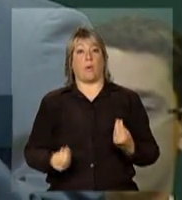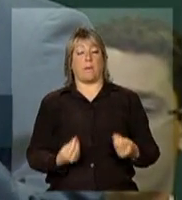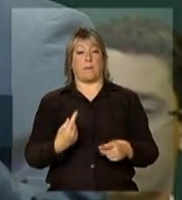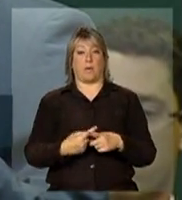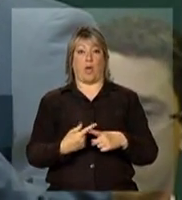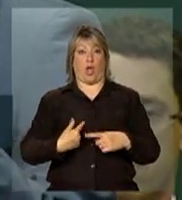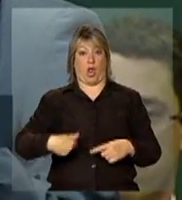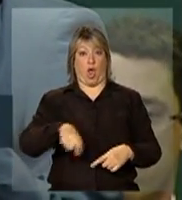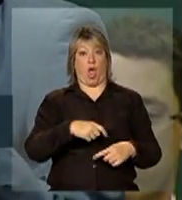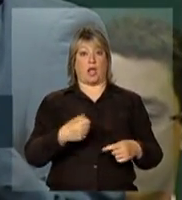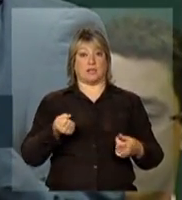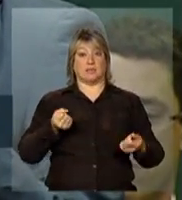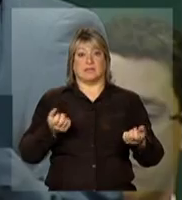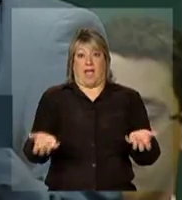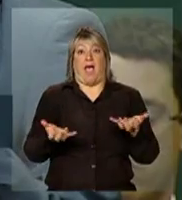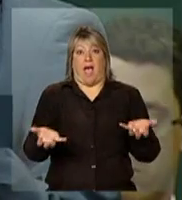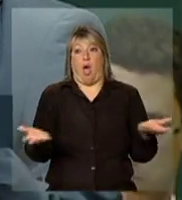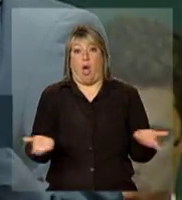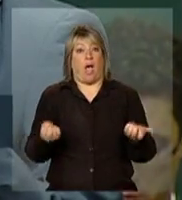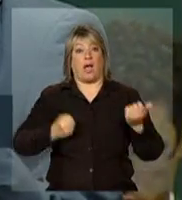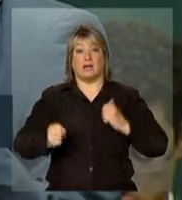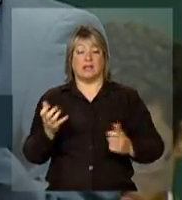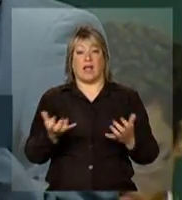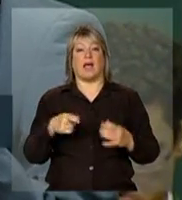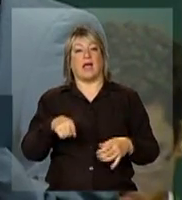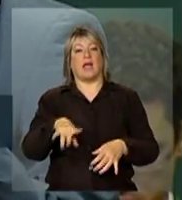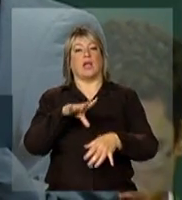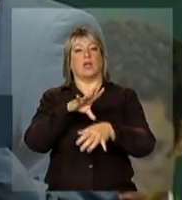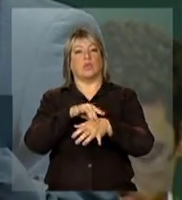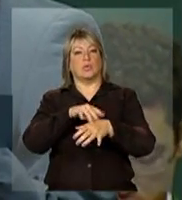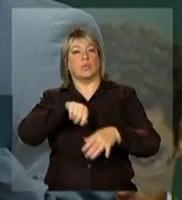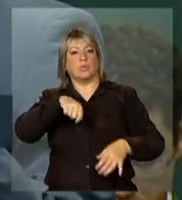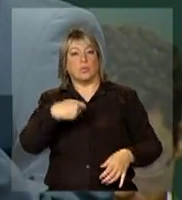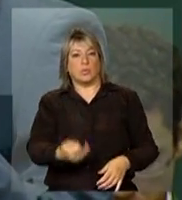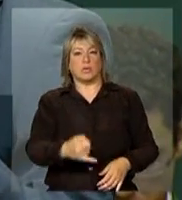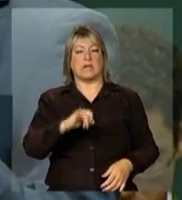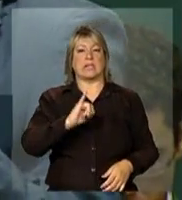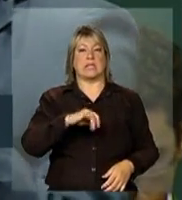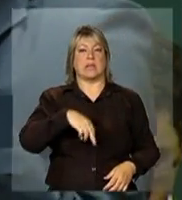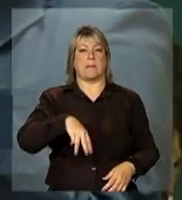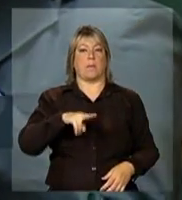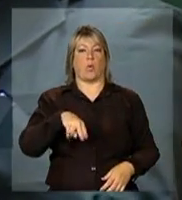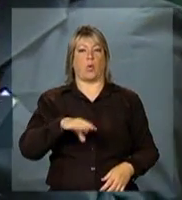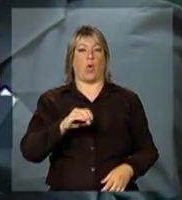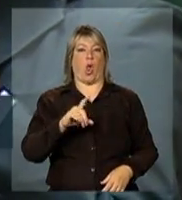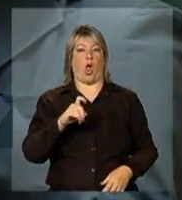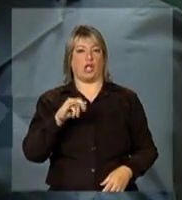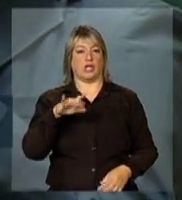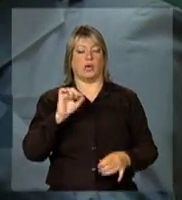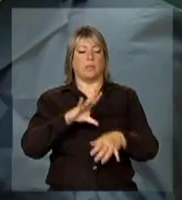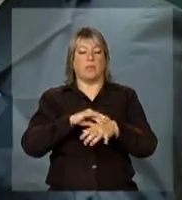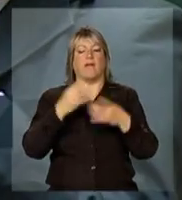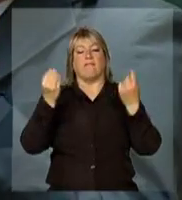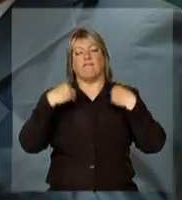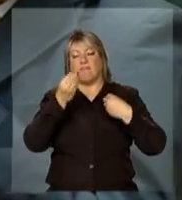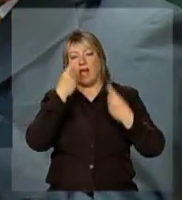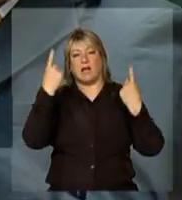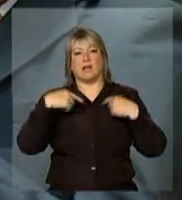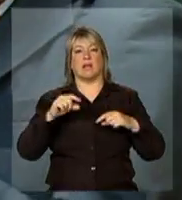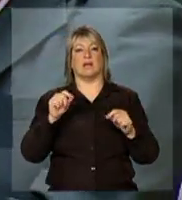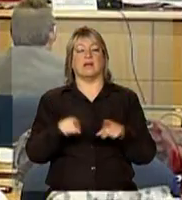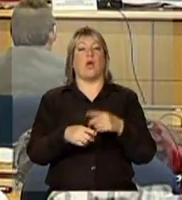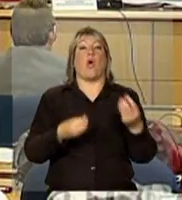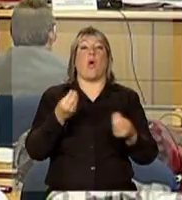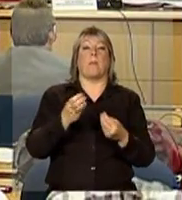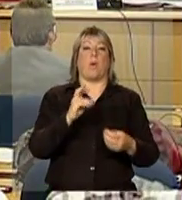nosso anseio hoje é que a doença fique designada como imuna adquirida e crônica degenerativa. Obrigado.